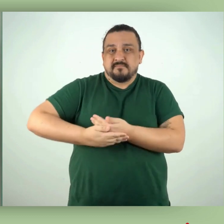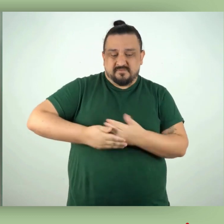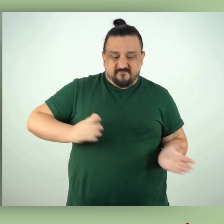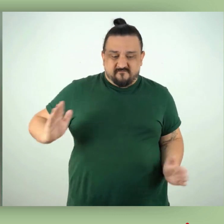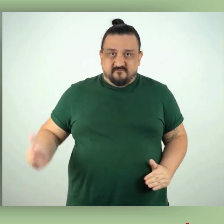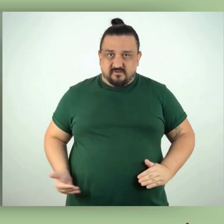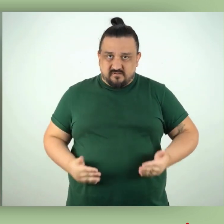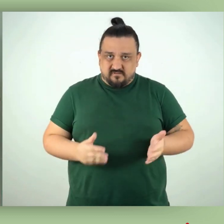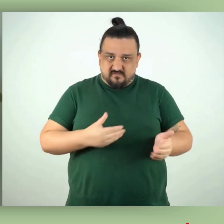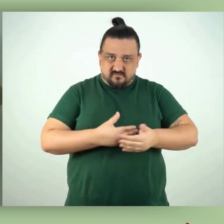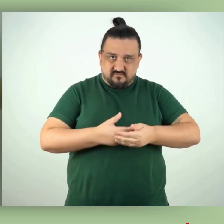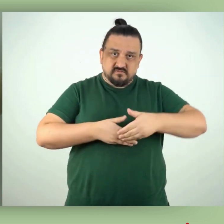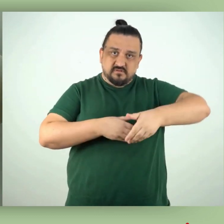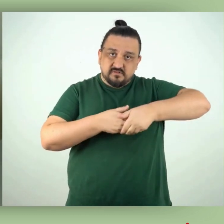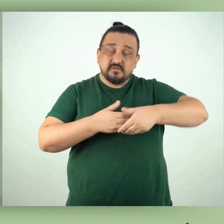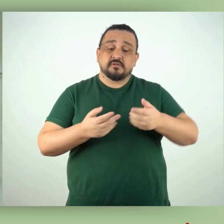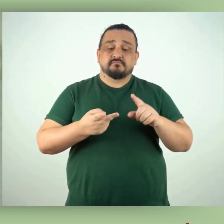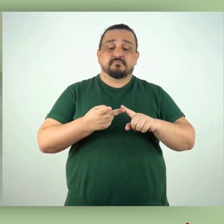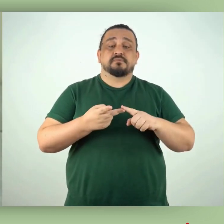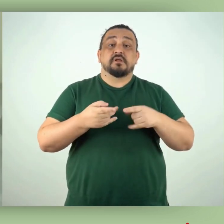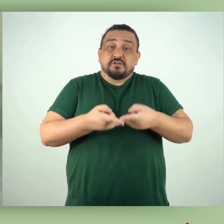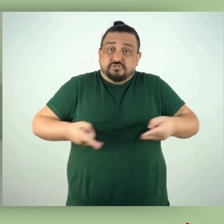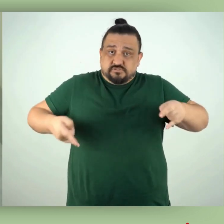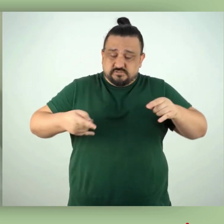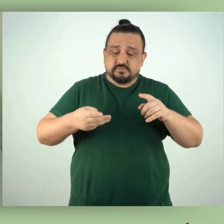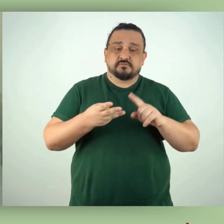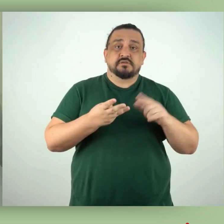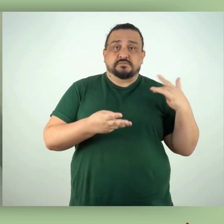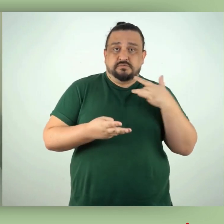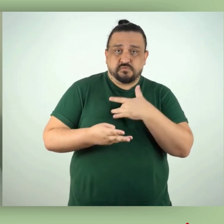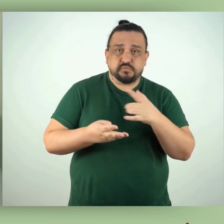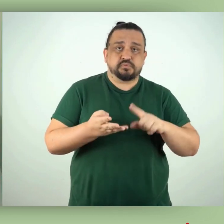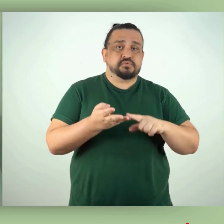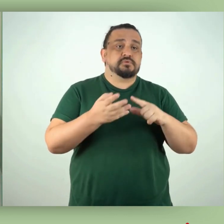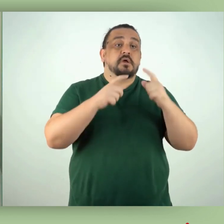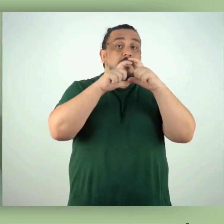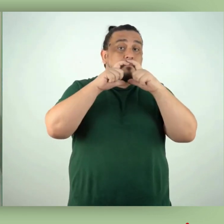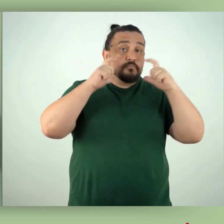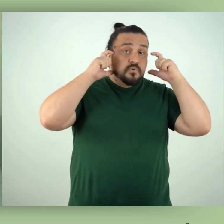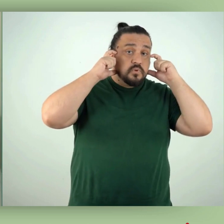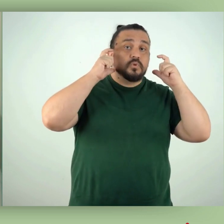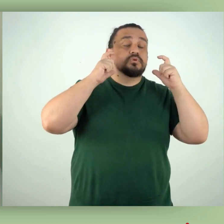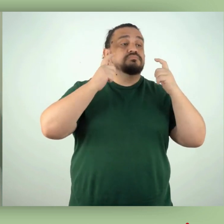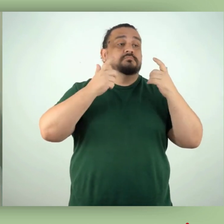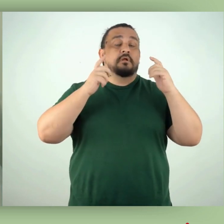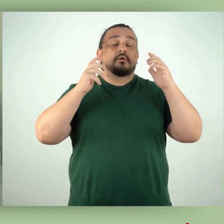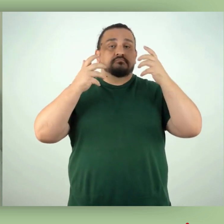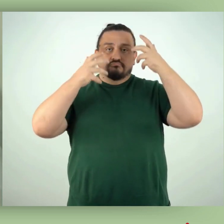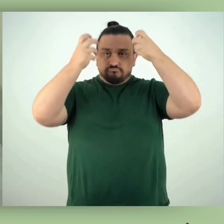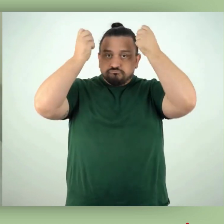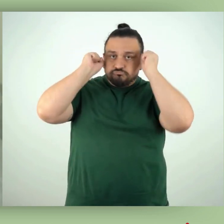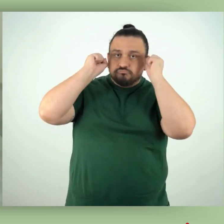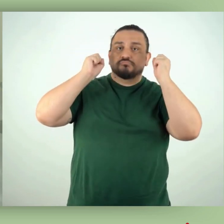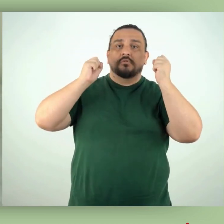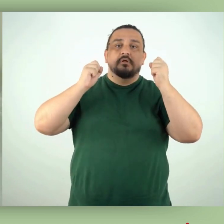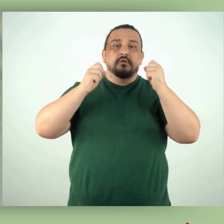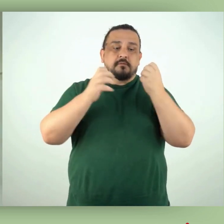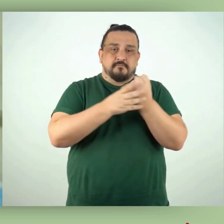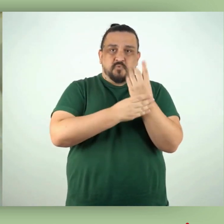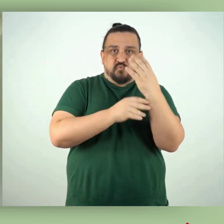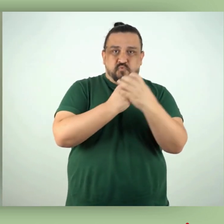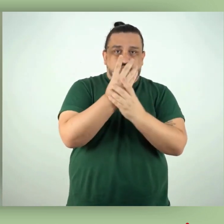fralda, absorventes higiênicos, peças descartáveis de vestuário, gols e máscaras descartáveis não